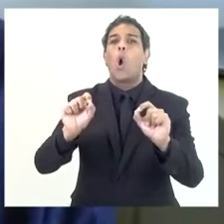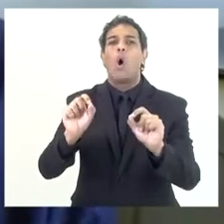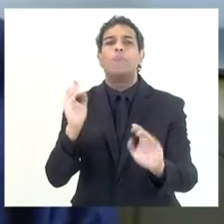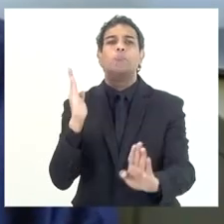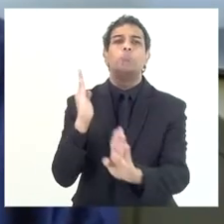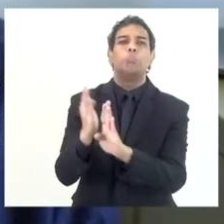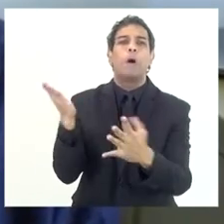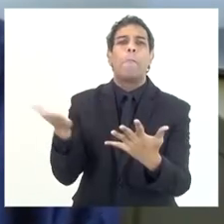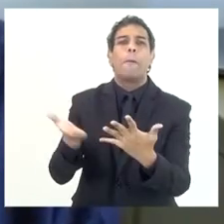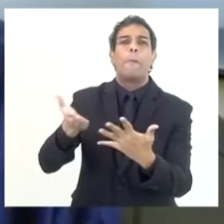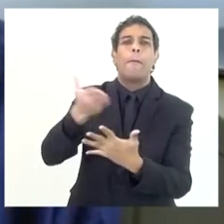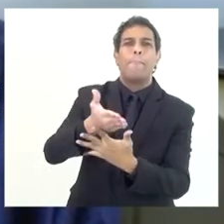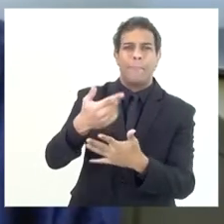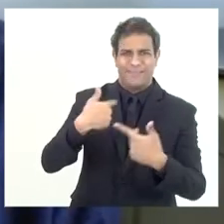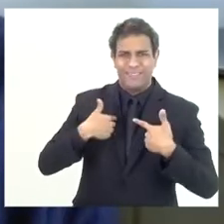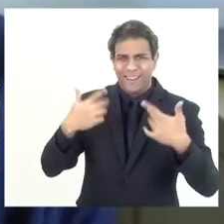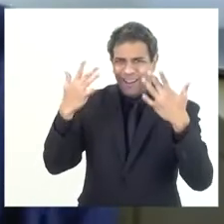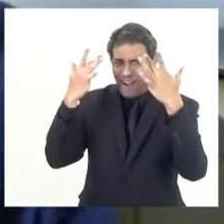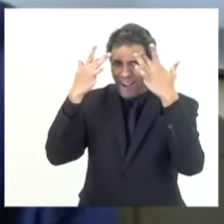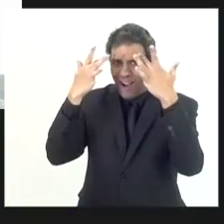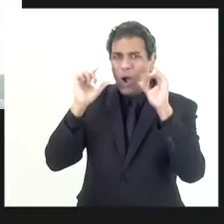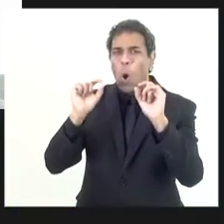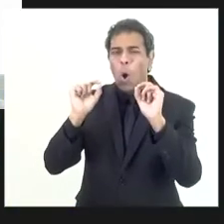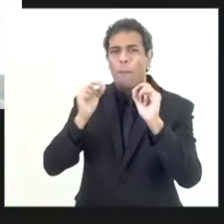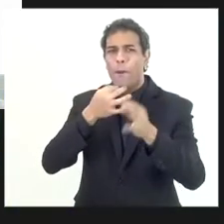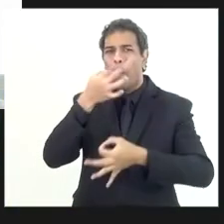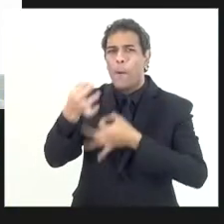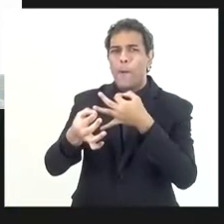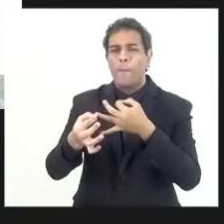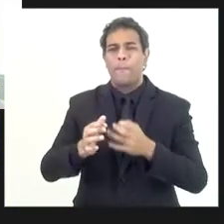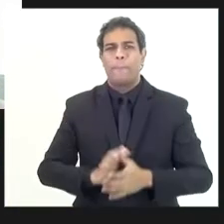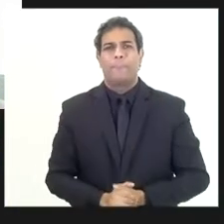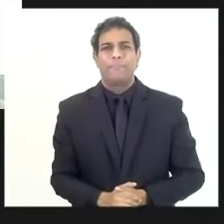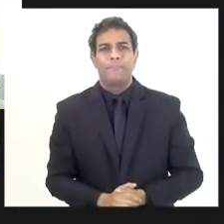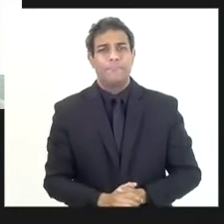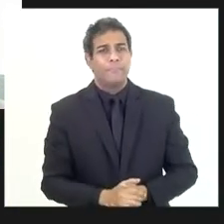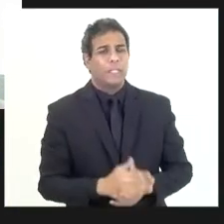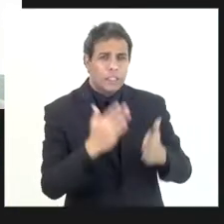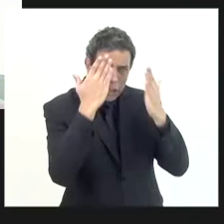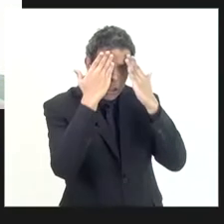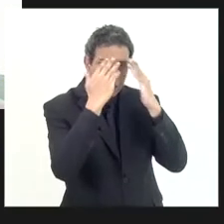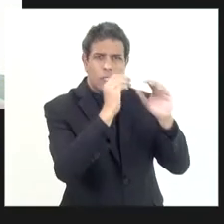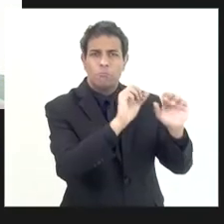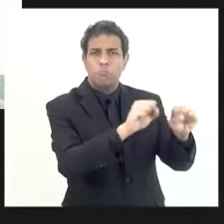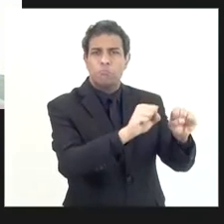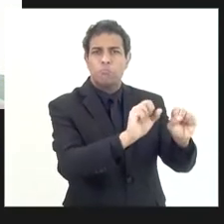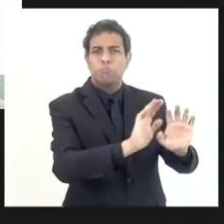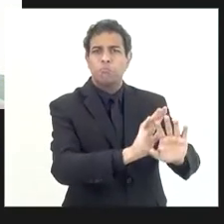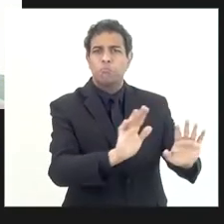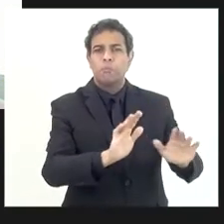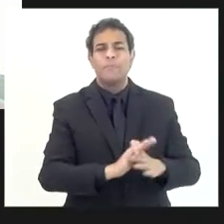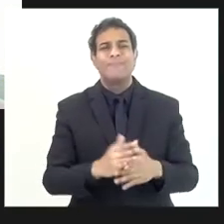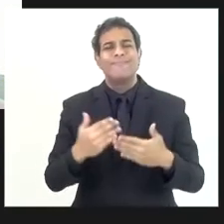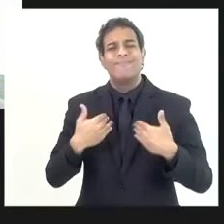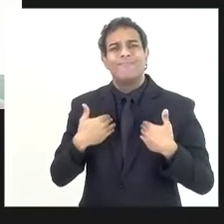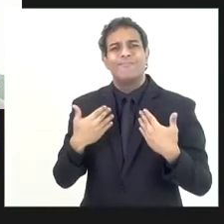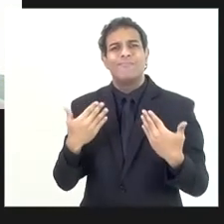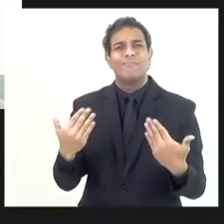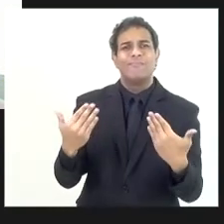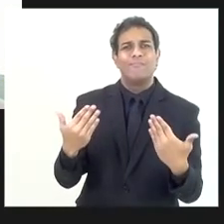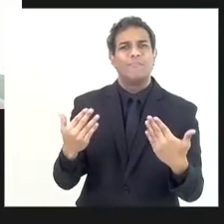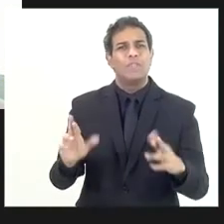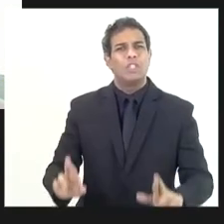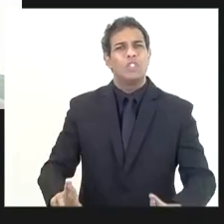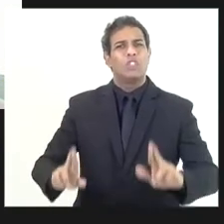fundo? Deu para entender a minha questão? Deu para entender. Porque aí fica